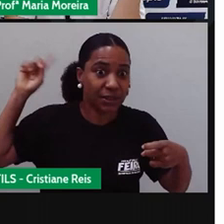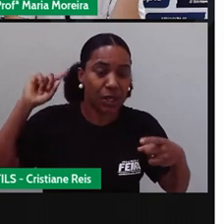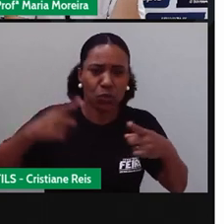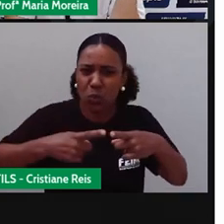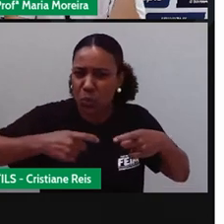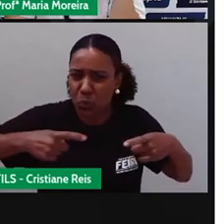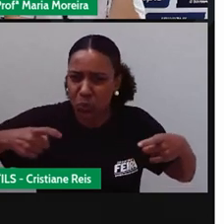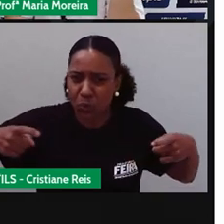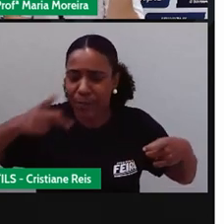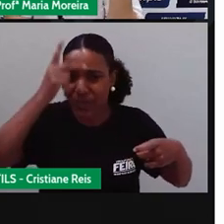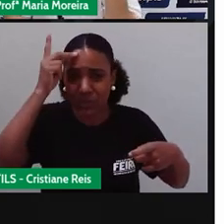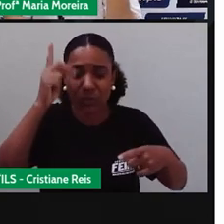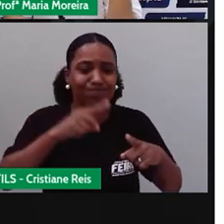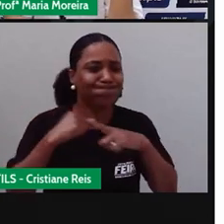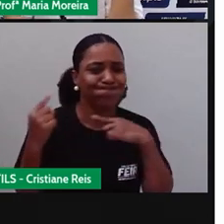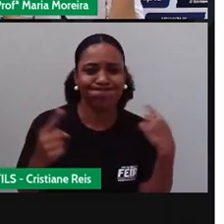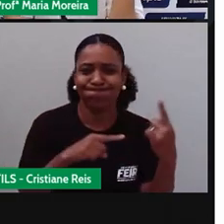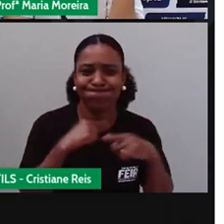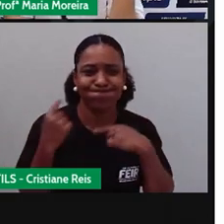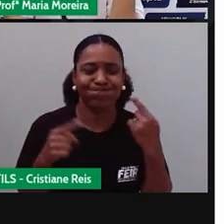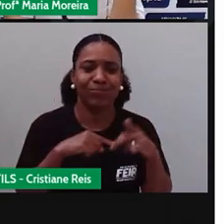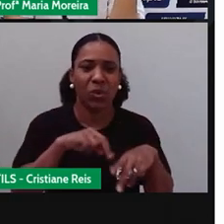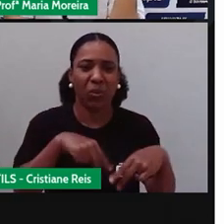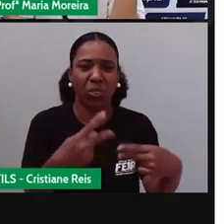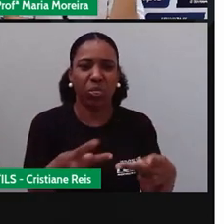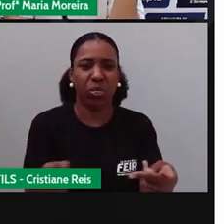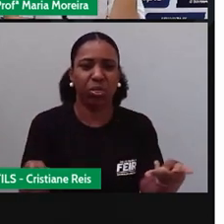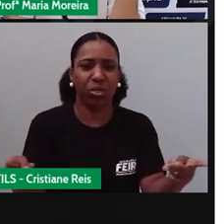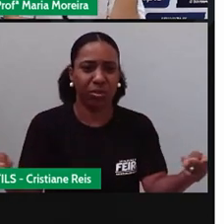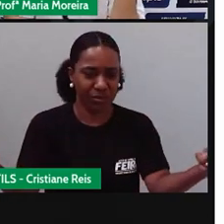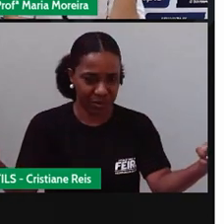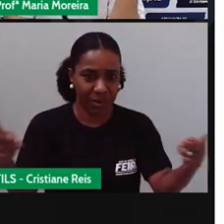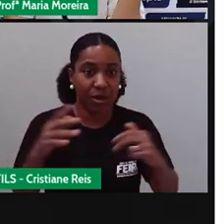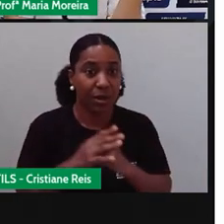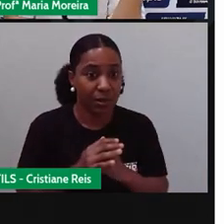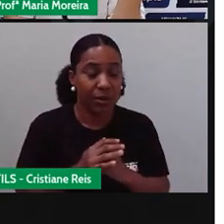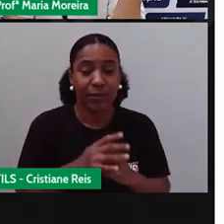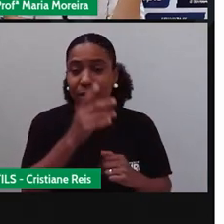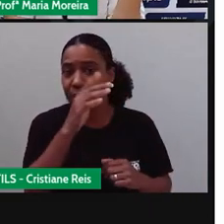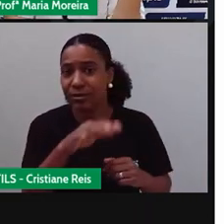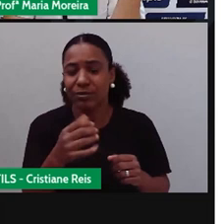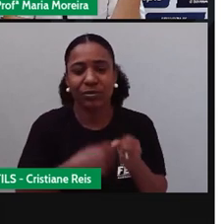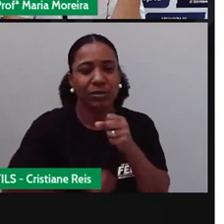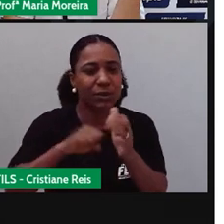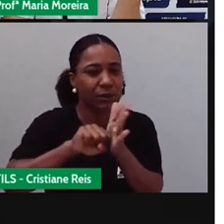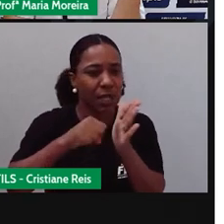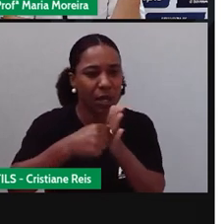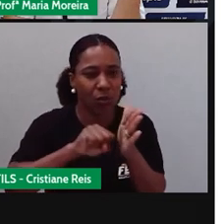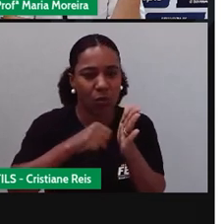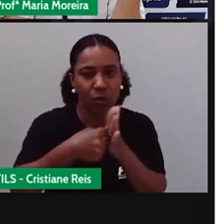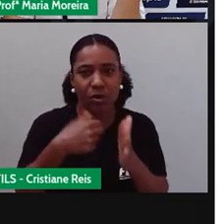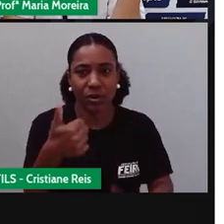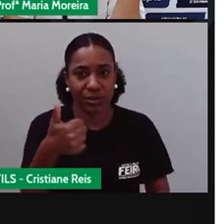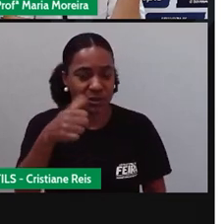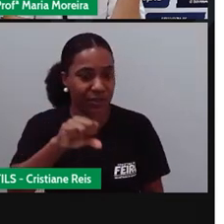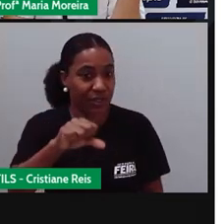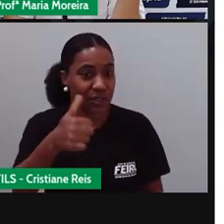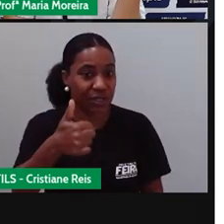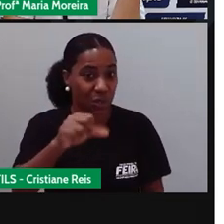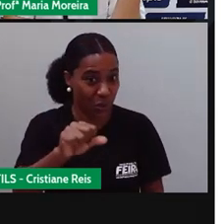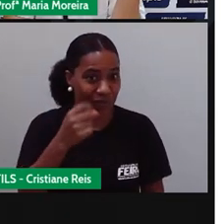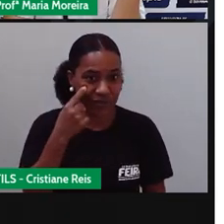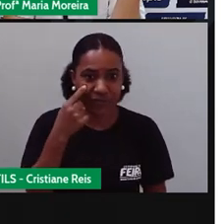E aí, essas pessoas, elas precisavam ser atendidas, né? E aí, no começo do século XIX, o algarismo romano aqui pra vocês,